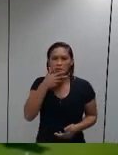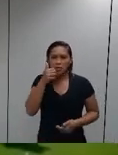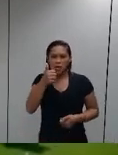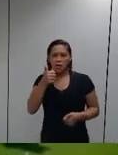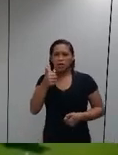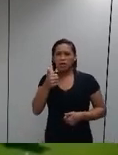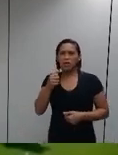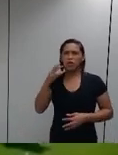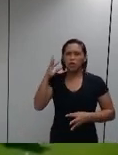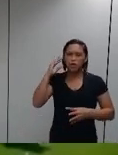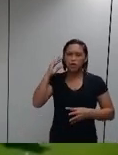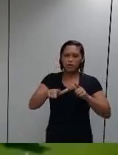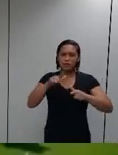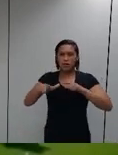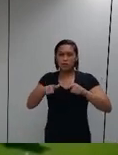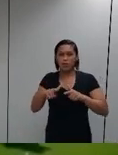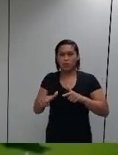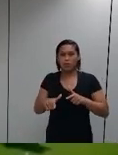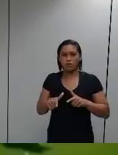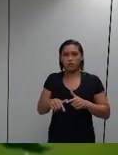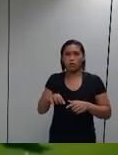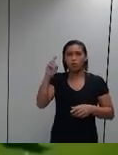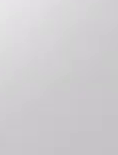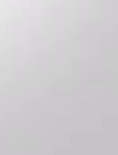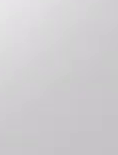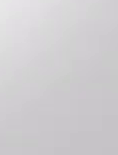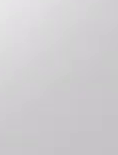estão disponíveis no site do STJ.